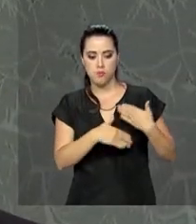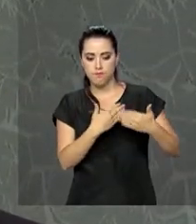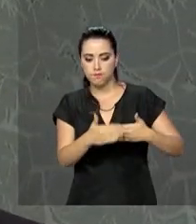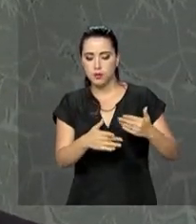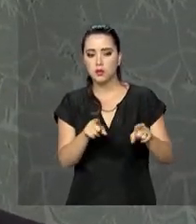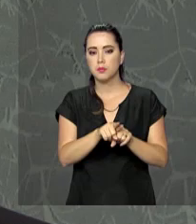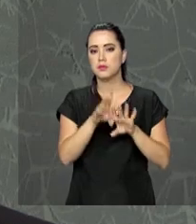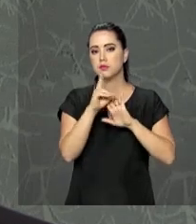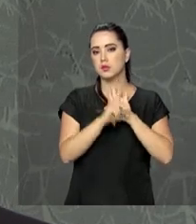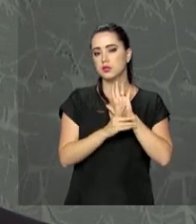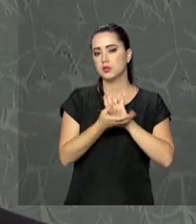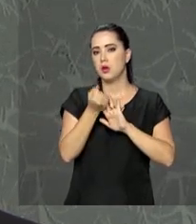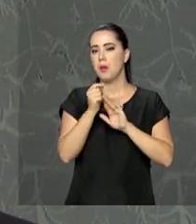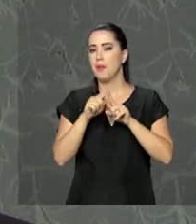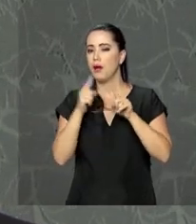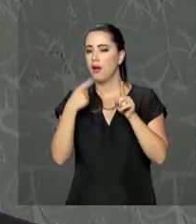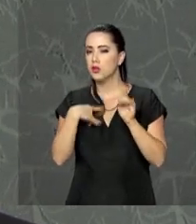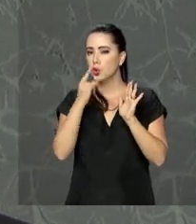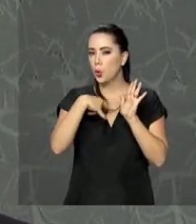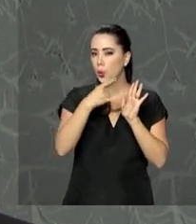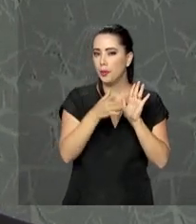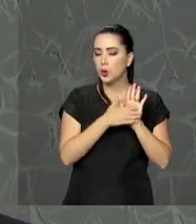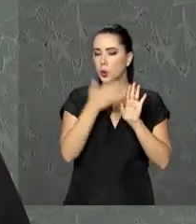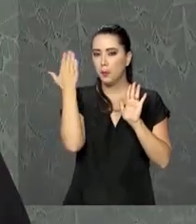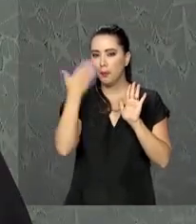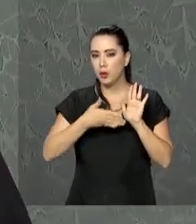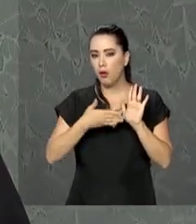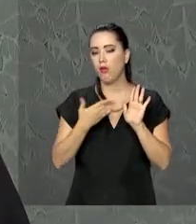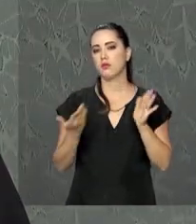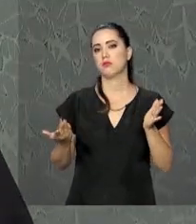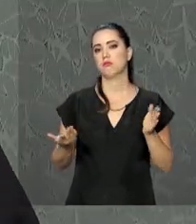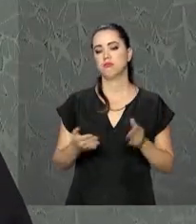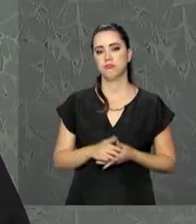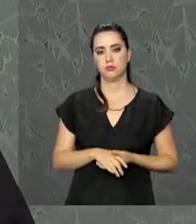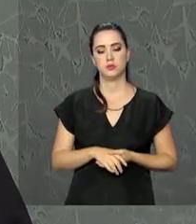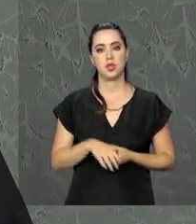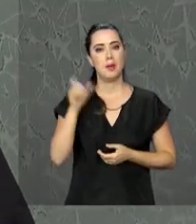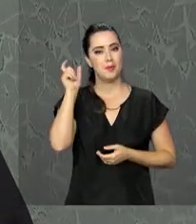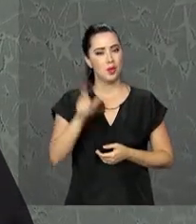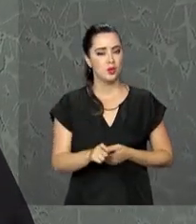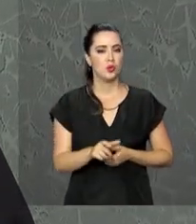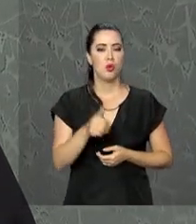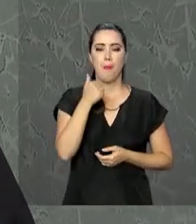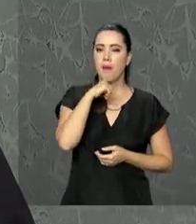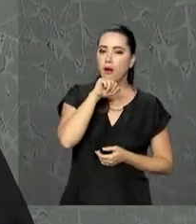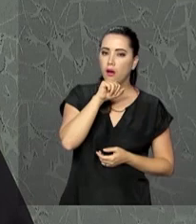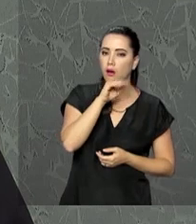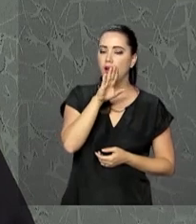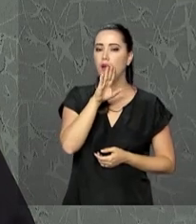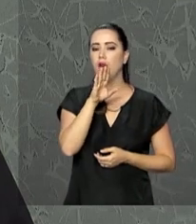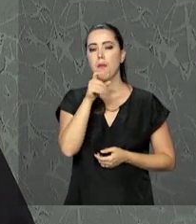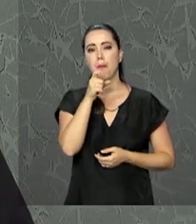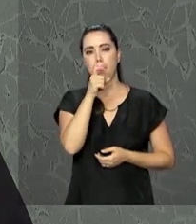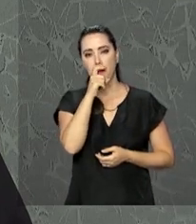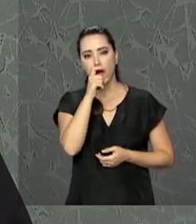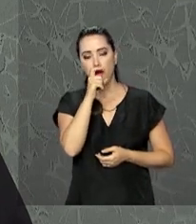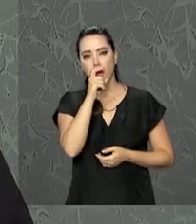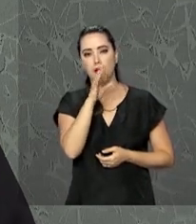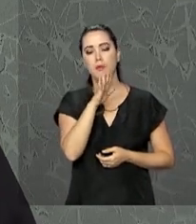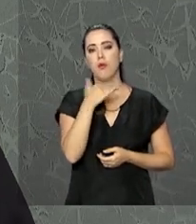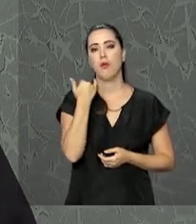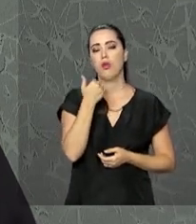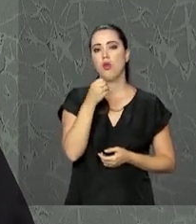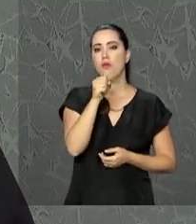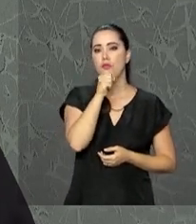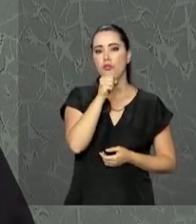direito ao benefício, desde que munidos de documentos. Aquelas pessoas que tiveram um pai, uma mãe, um avô ou avó,